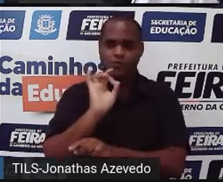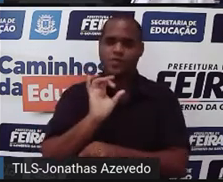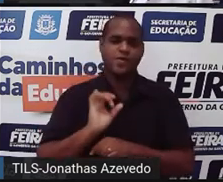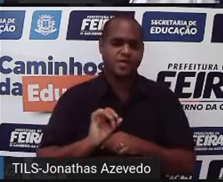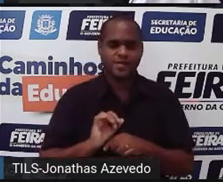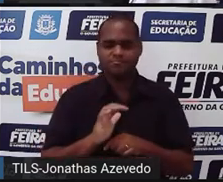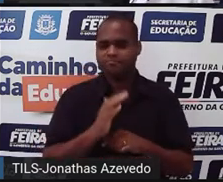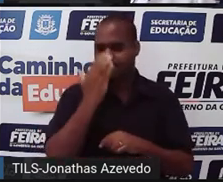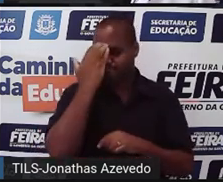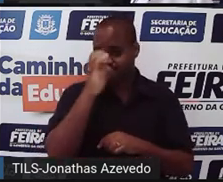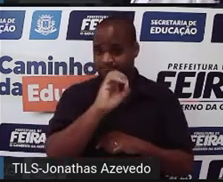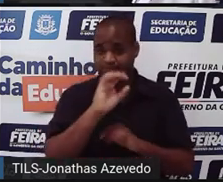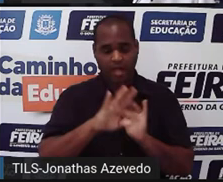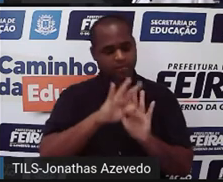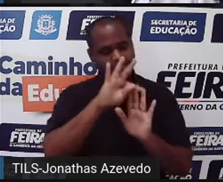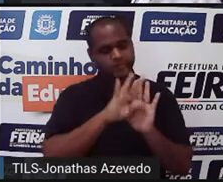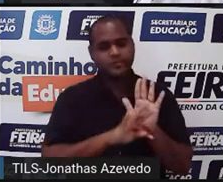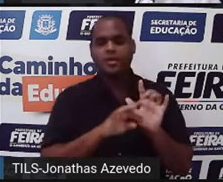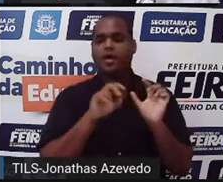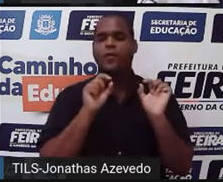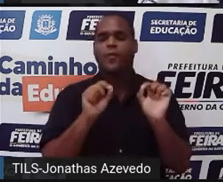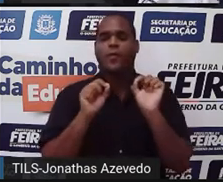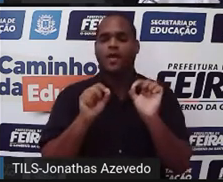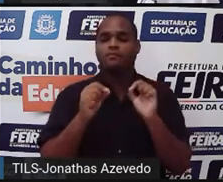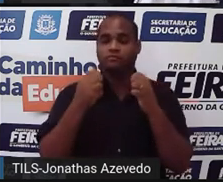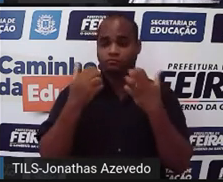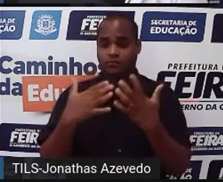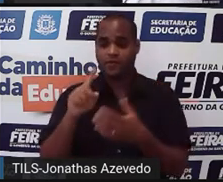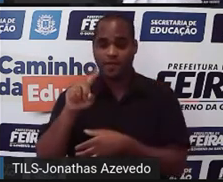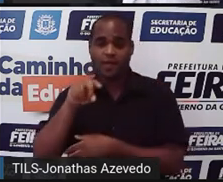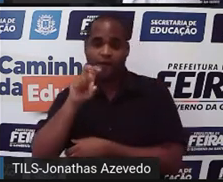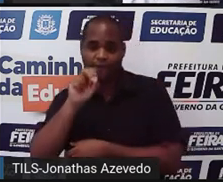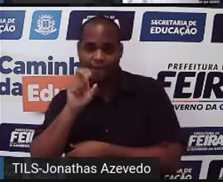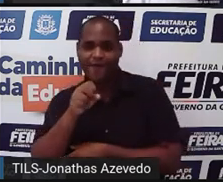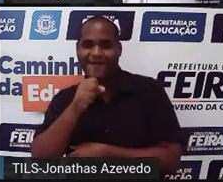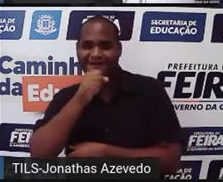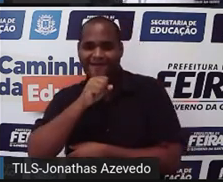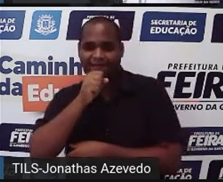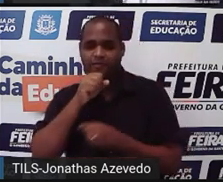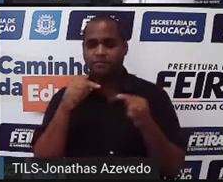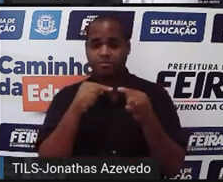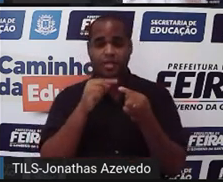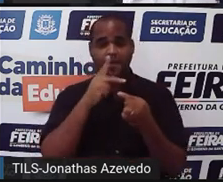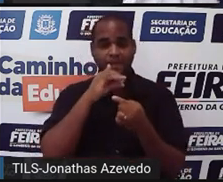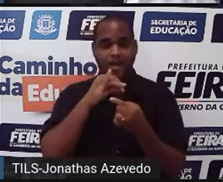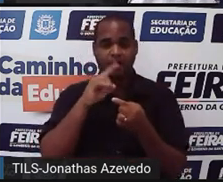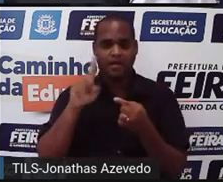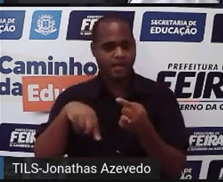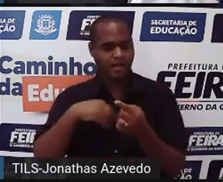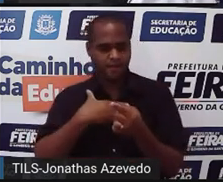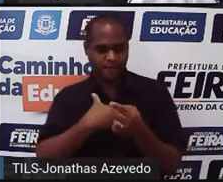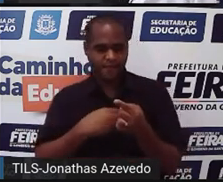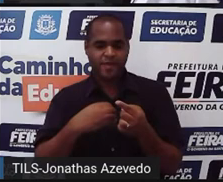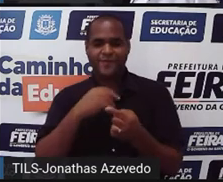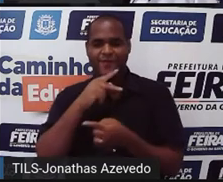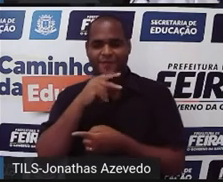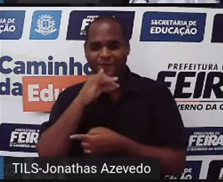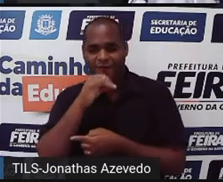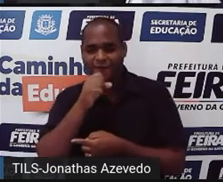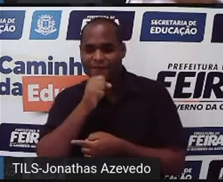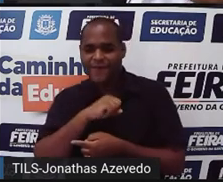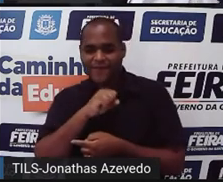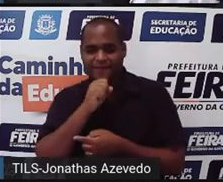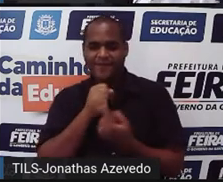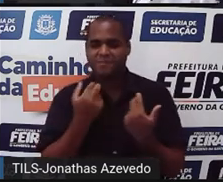interpretação e descobrir que o avô também é um pai. E que um pai é um filho, porque é filho do avô. Certo?